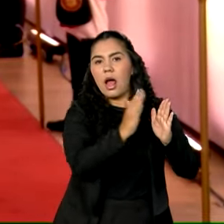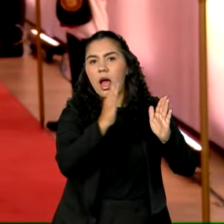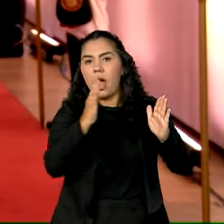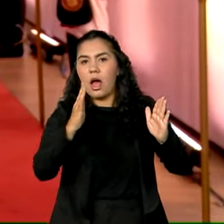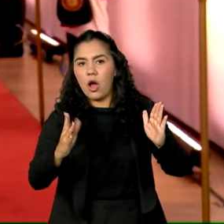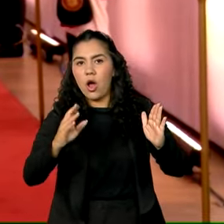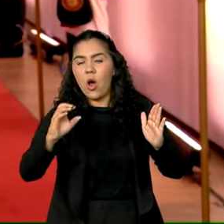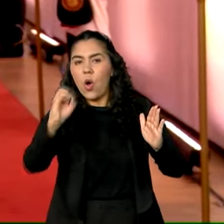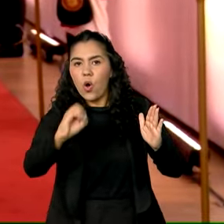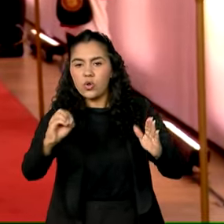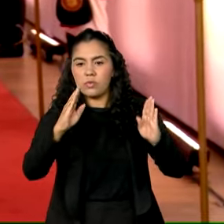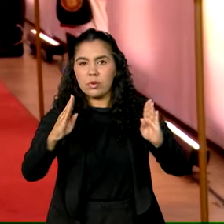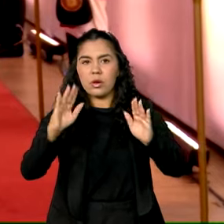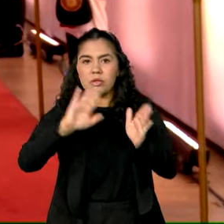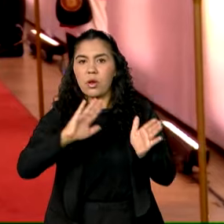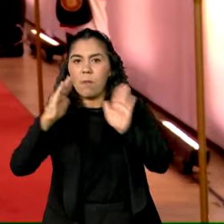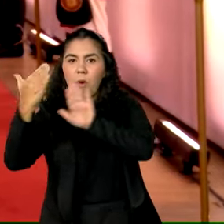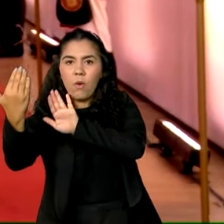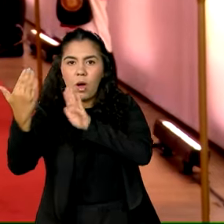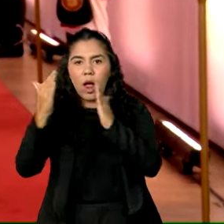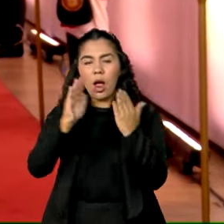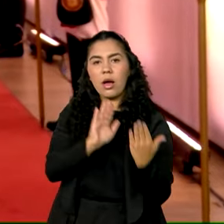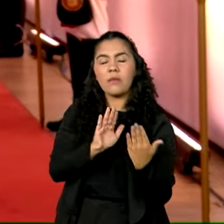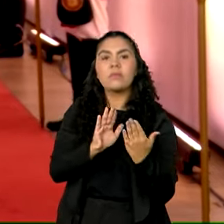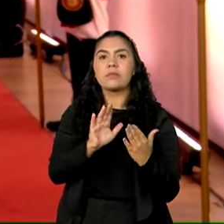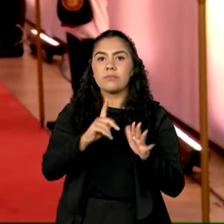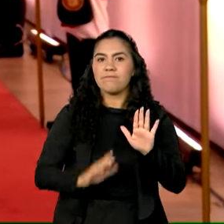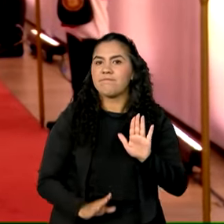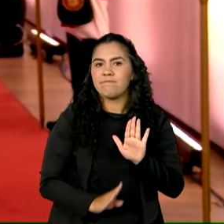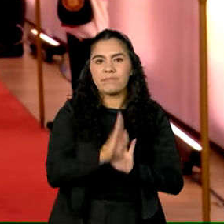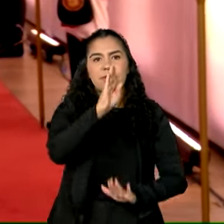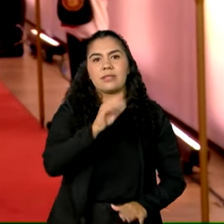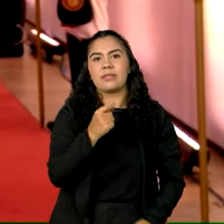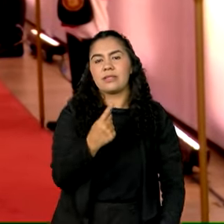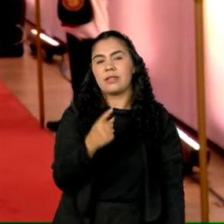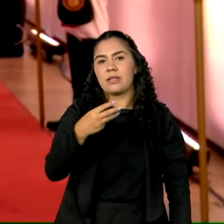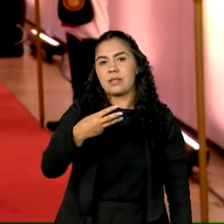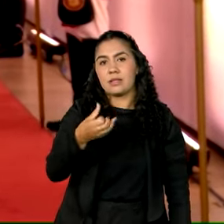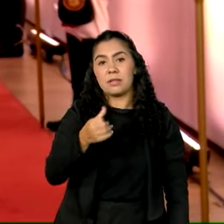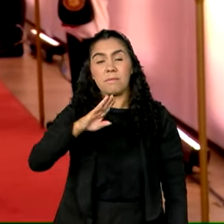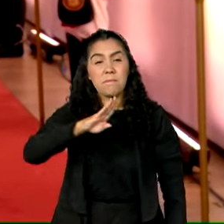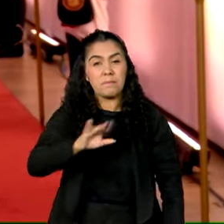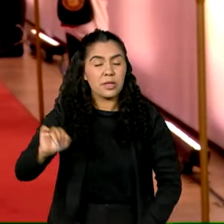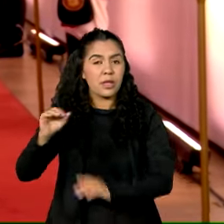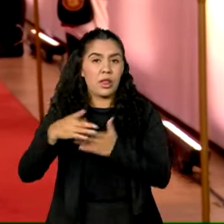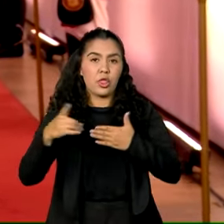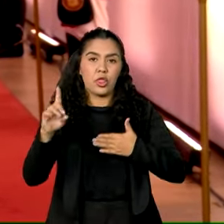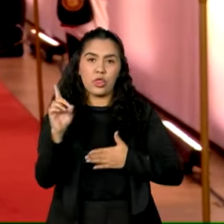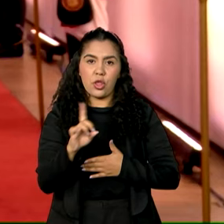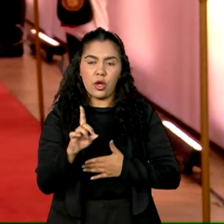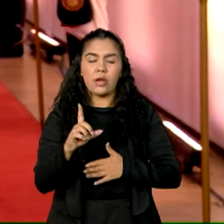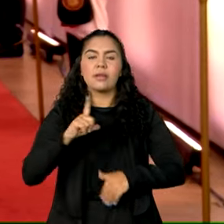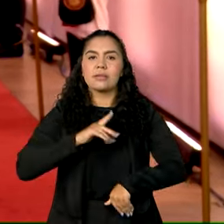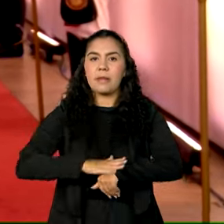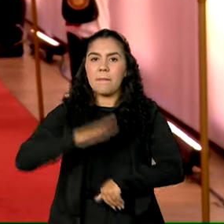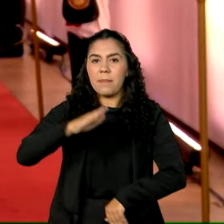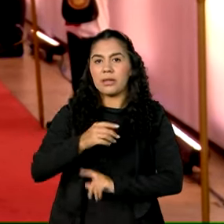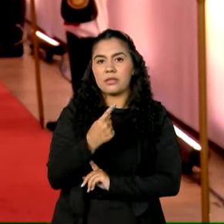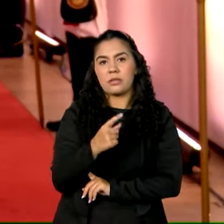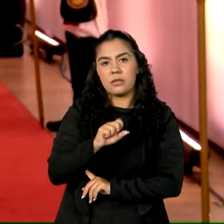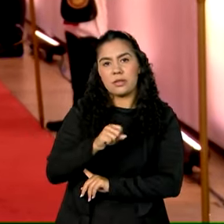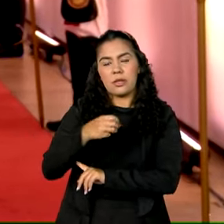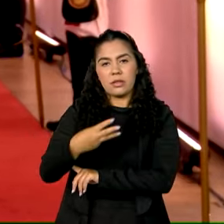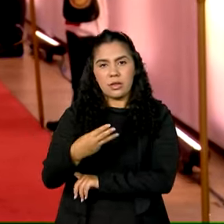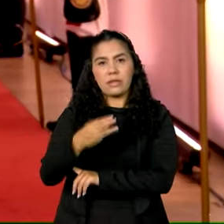entre os dois países foi superior a 136 bilhões de dólares, com mais de 83 bilhões de dólares